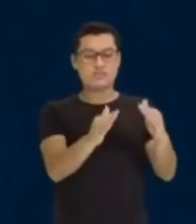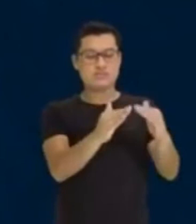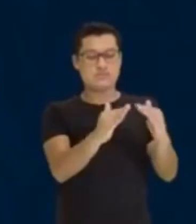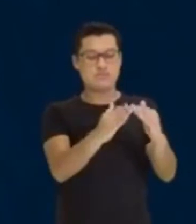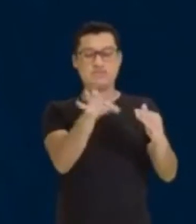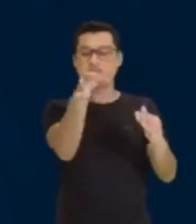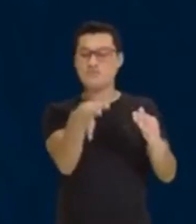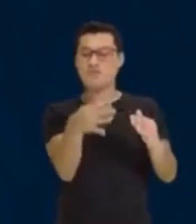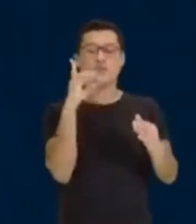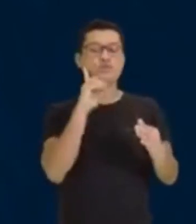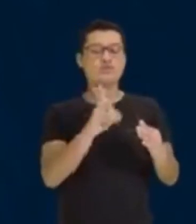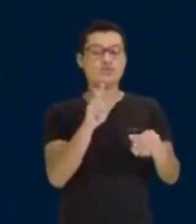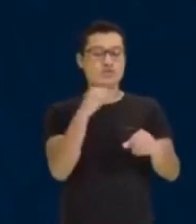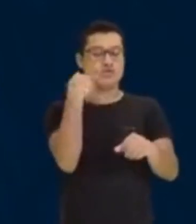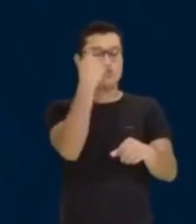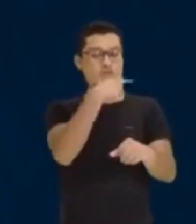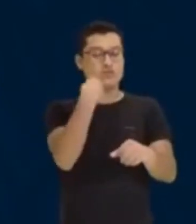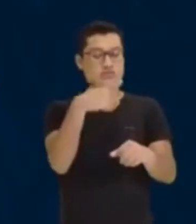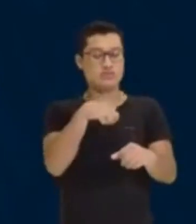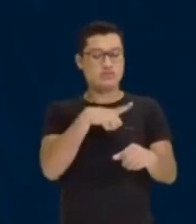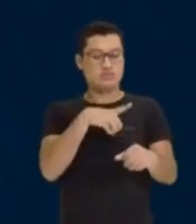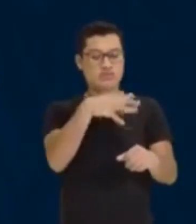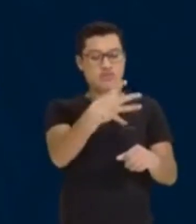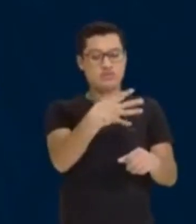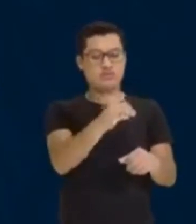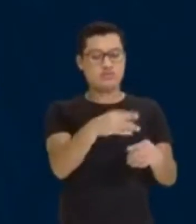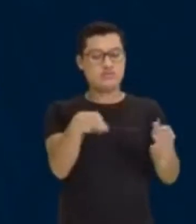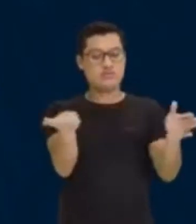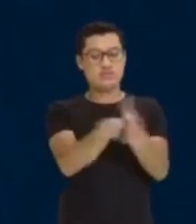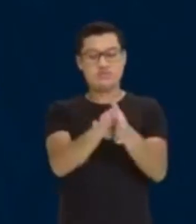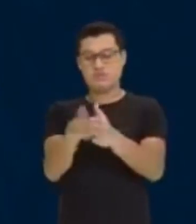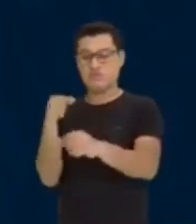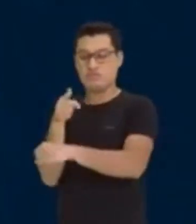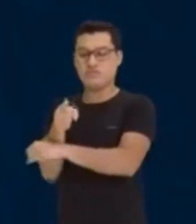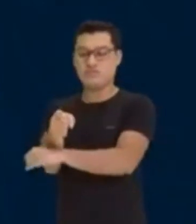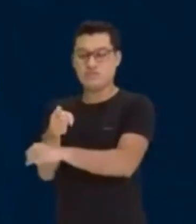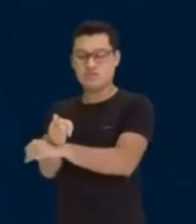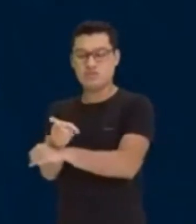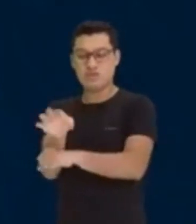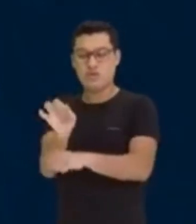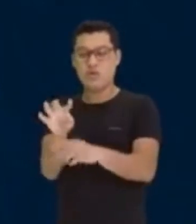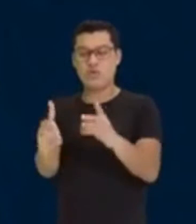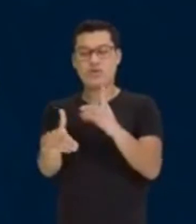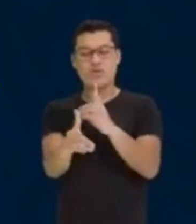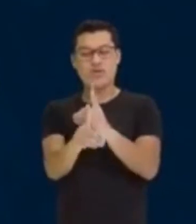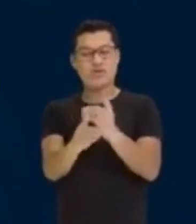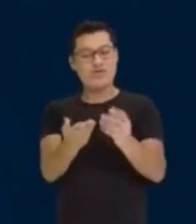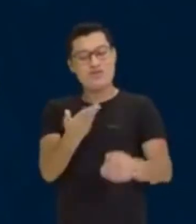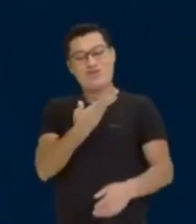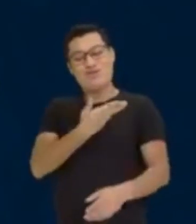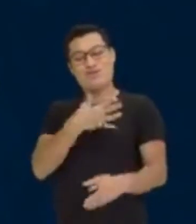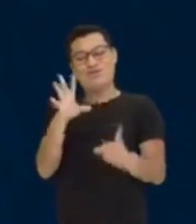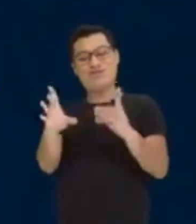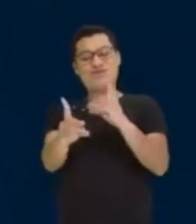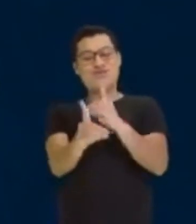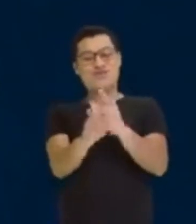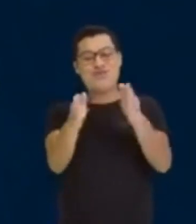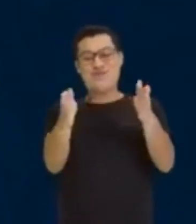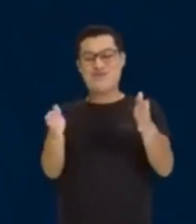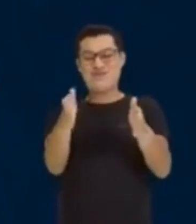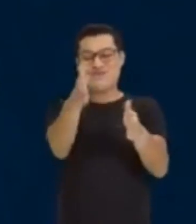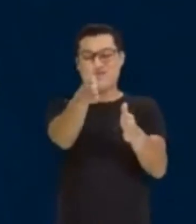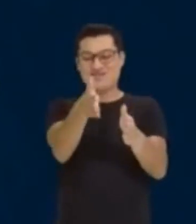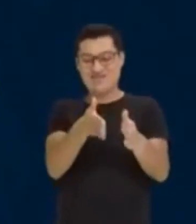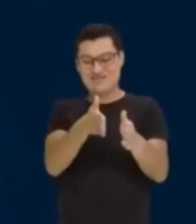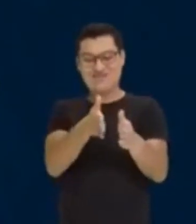dia, tinha exatamente 40 minutos para ele chegar. Acontece que ele encontrou esse outro amiguinho aqui, ó, no meio do caminho.